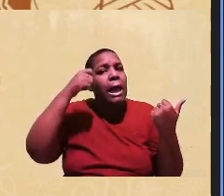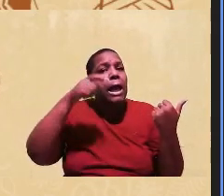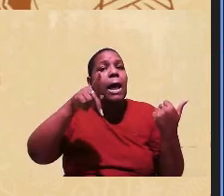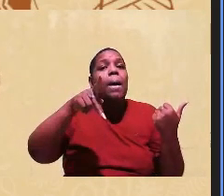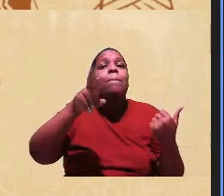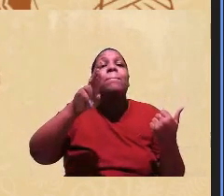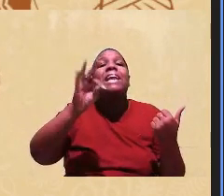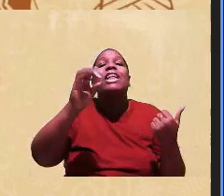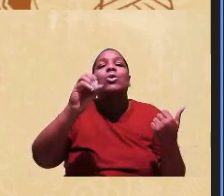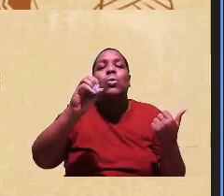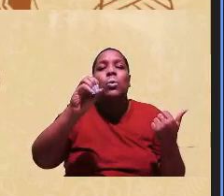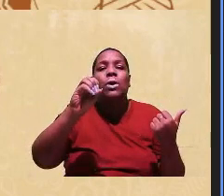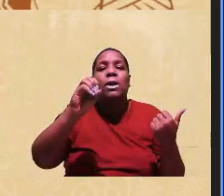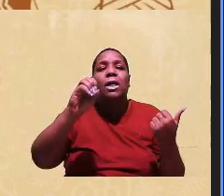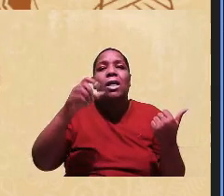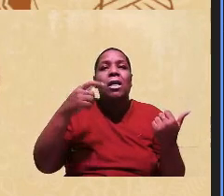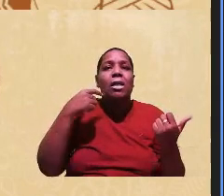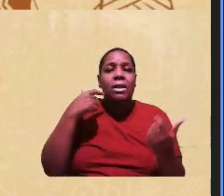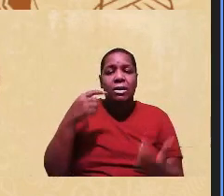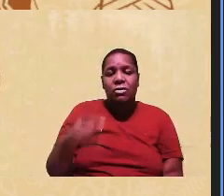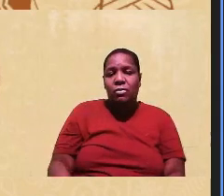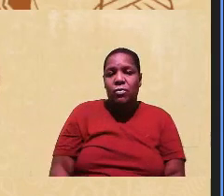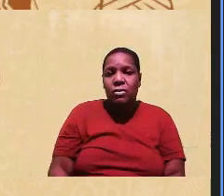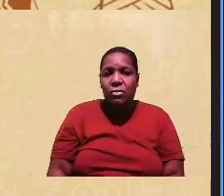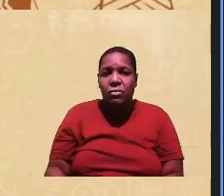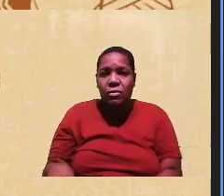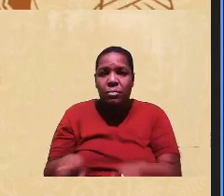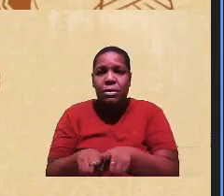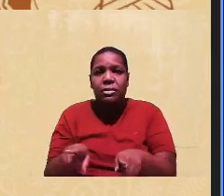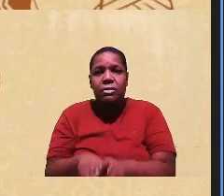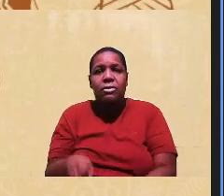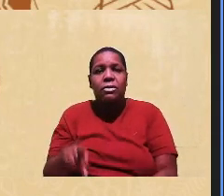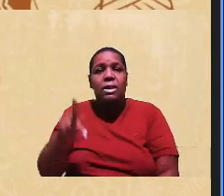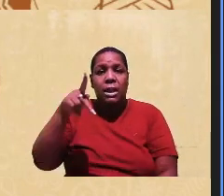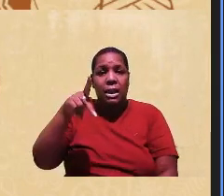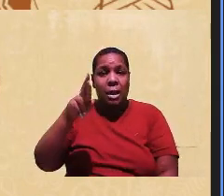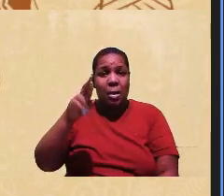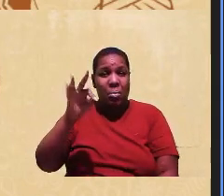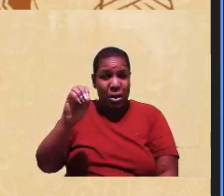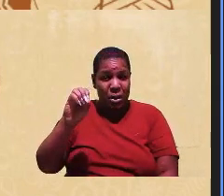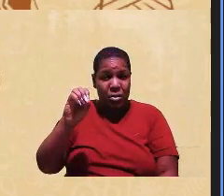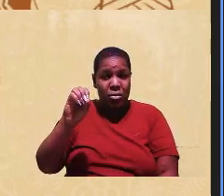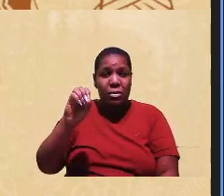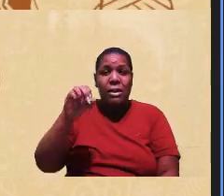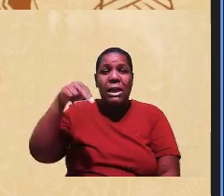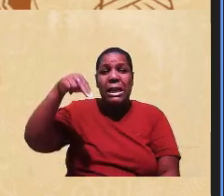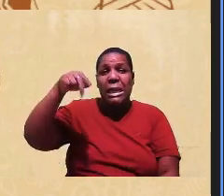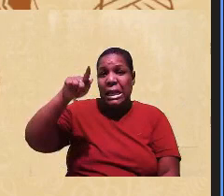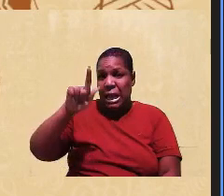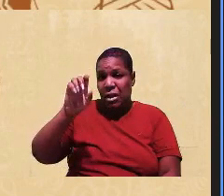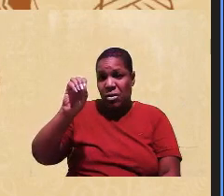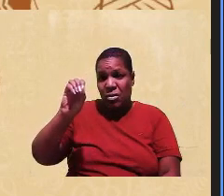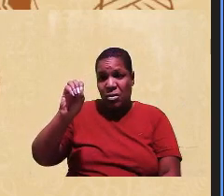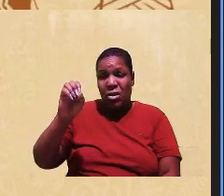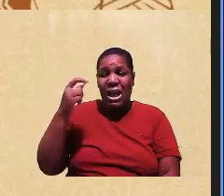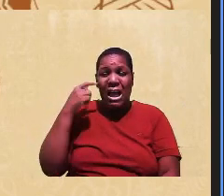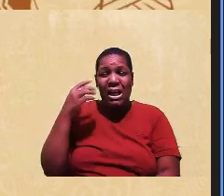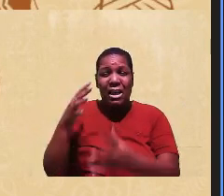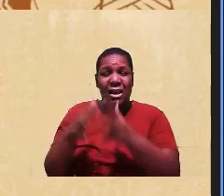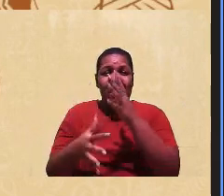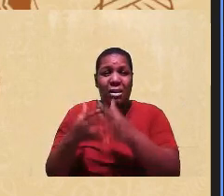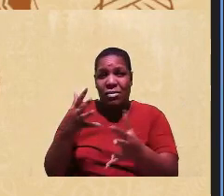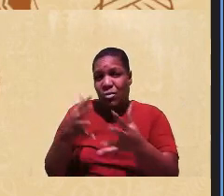esse preto deixa de ser o preto do IBGE para ser o preto igual a negro. E, às vezes, as pessoas ficam um pouco confusas,